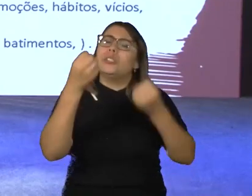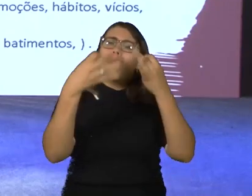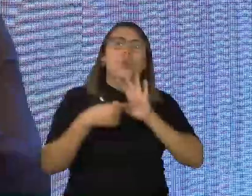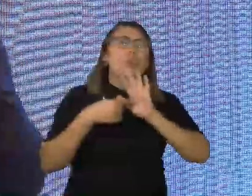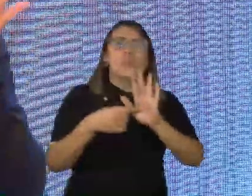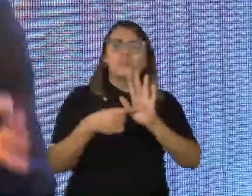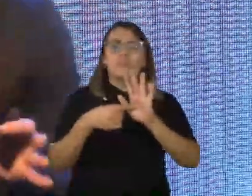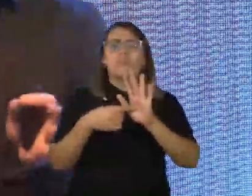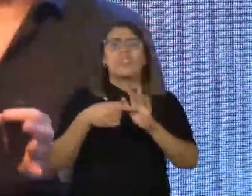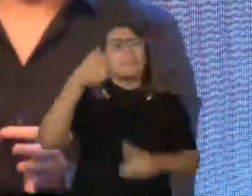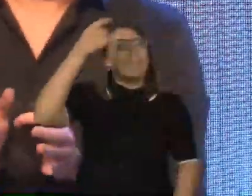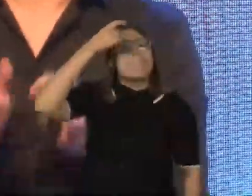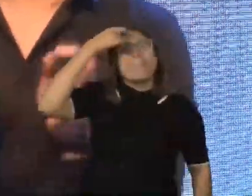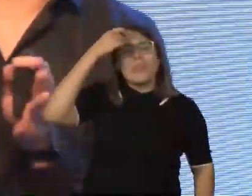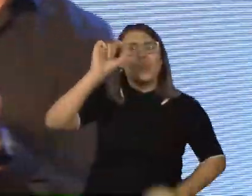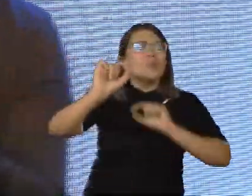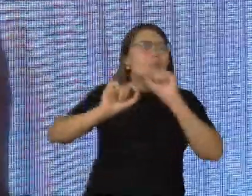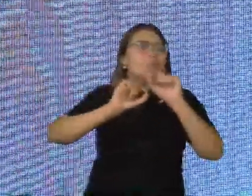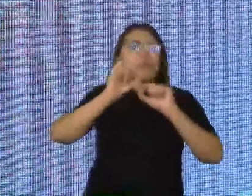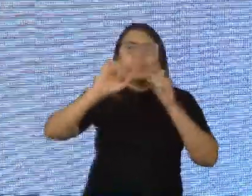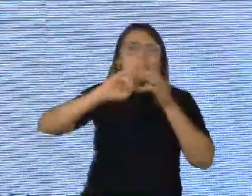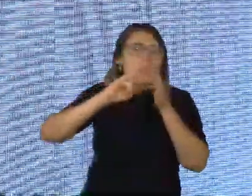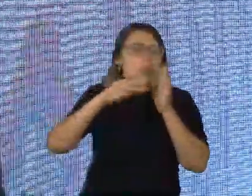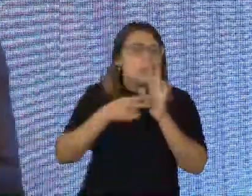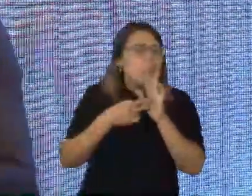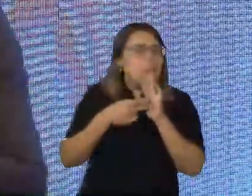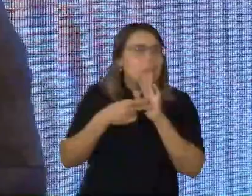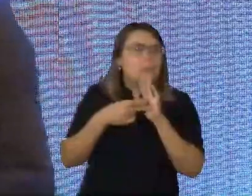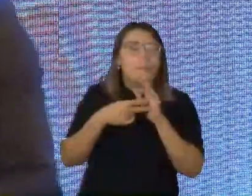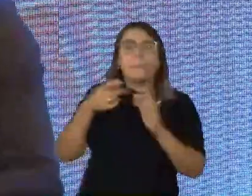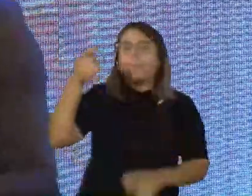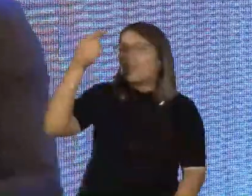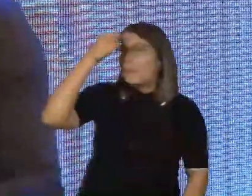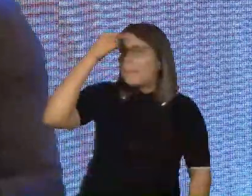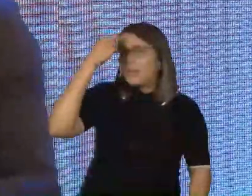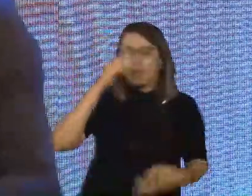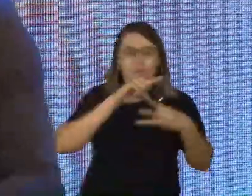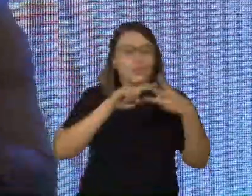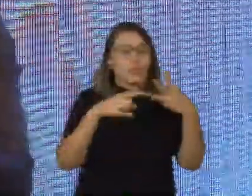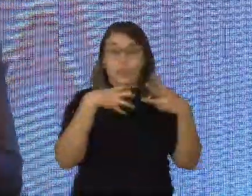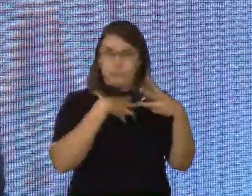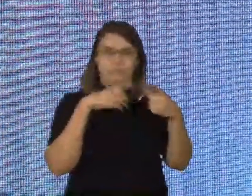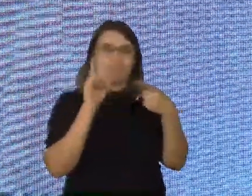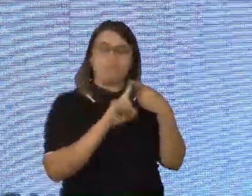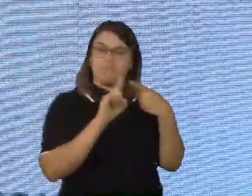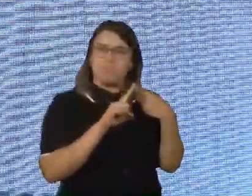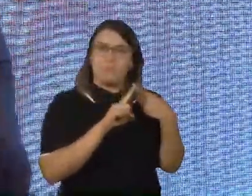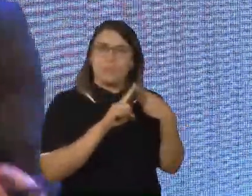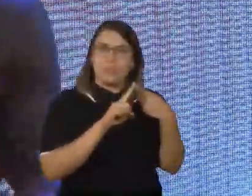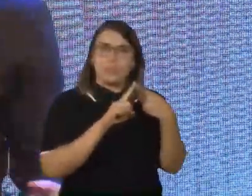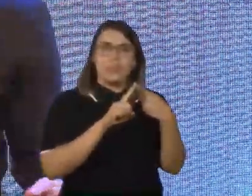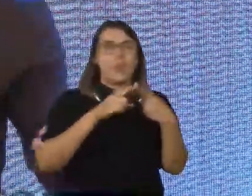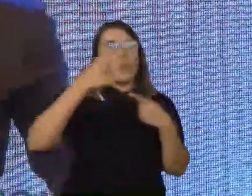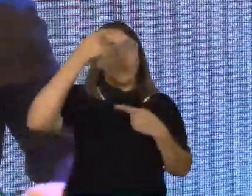quando a gente fala em mente, pessoal, a gente precisa entender que a nossa mente, ela opera por três formas. A primeira delas é o nosso